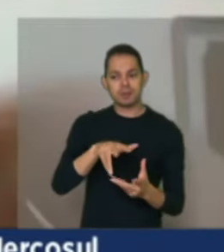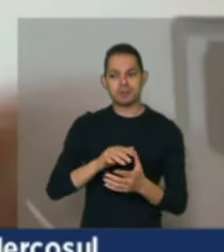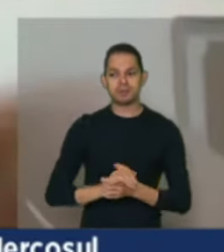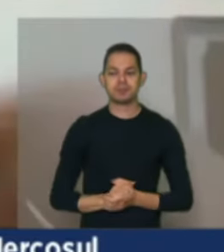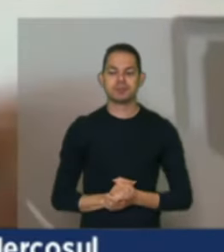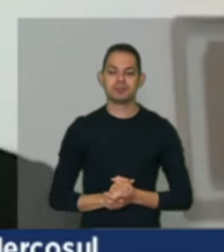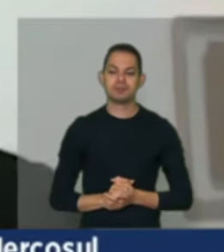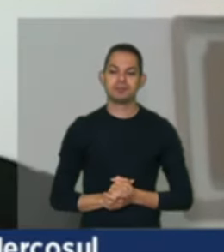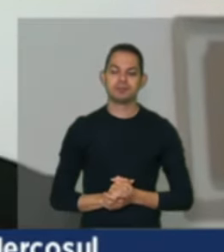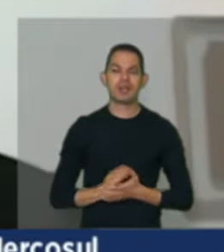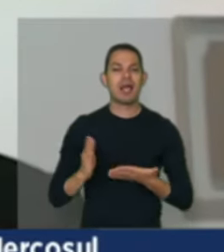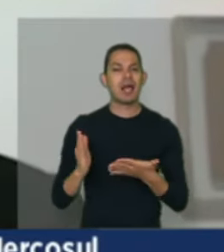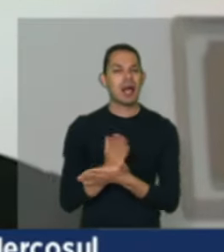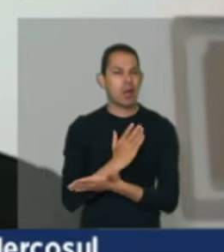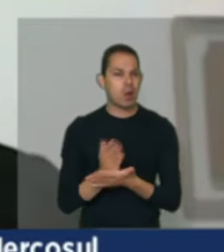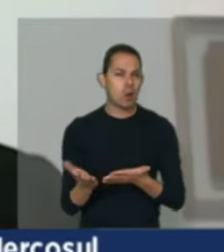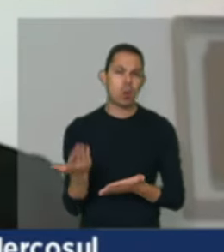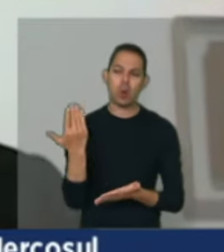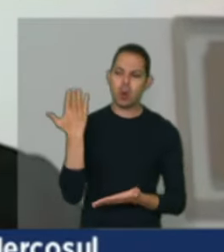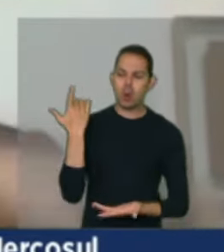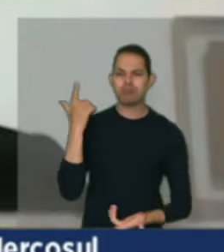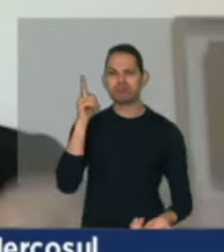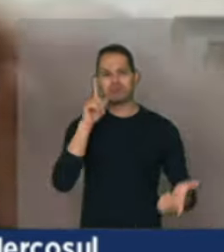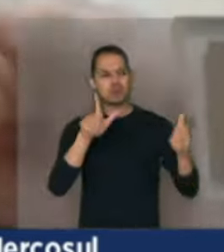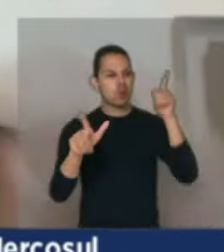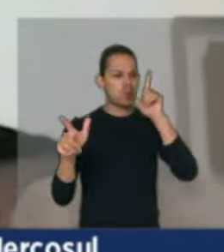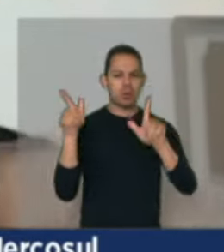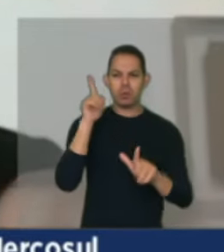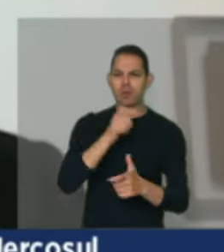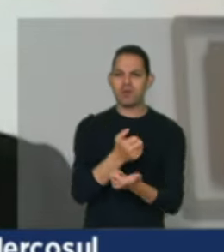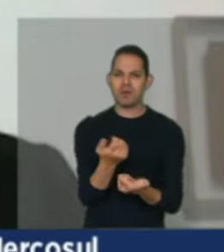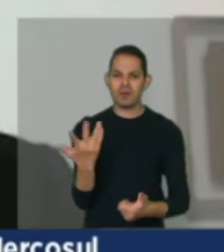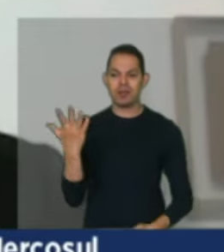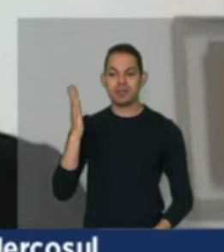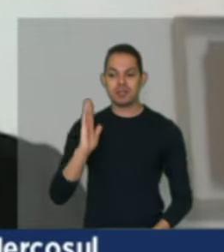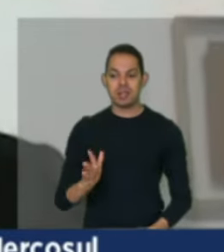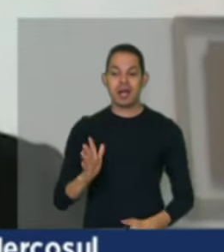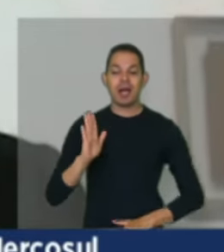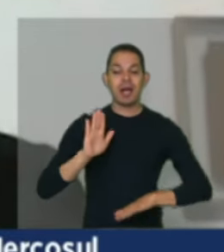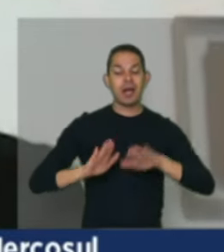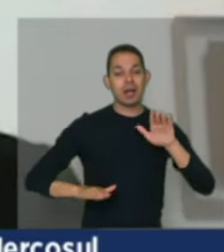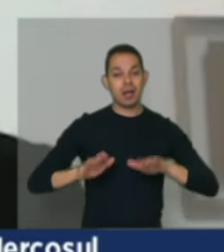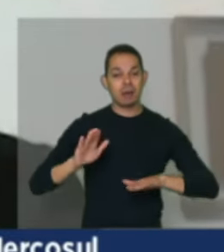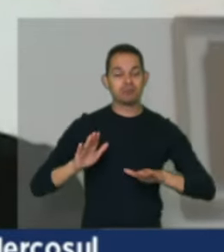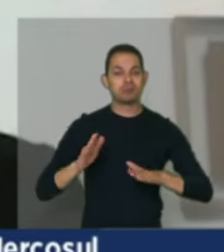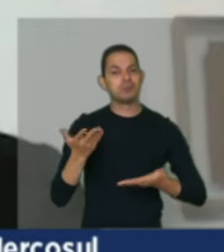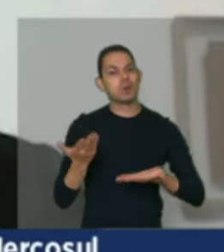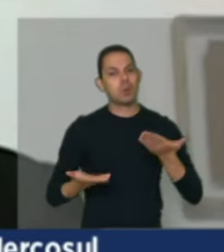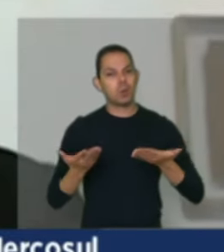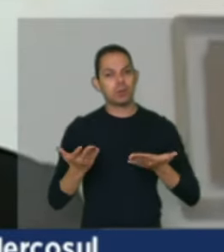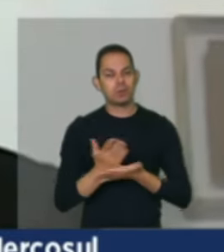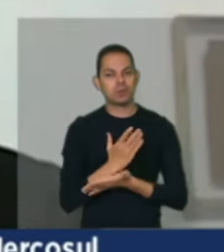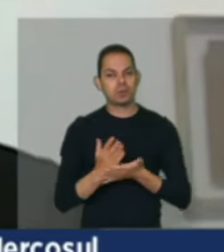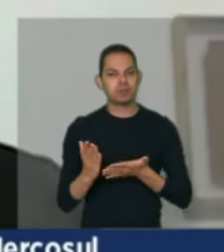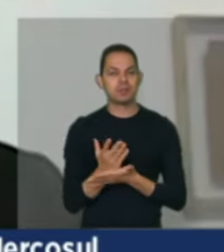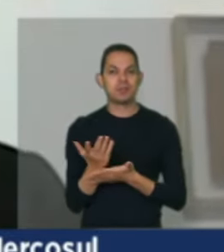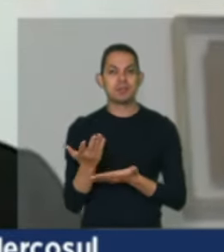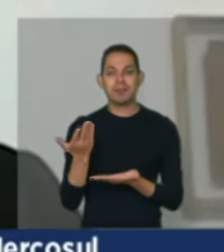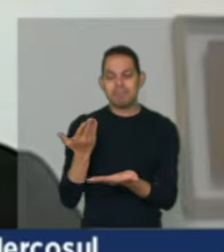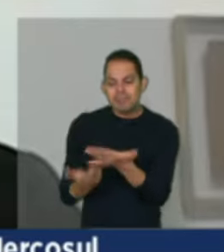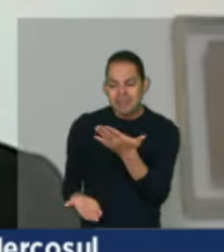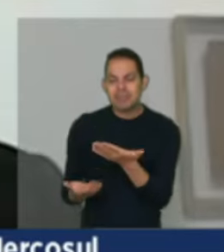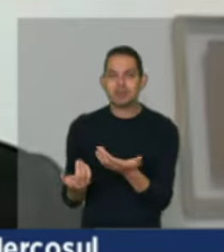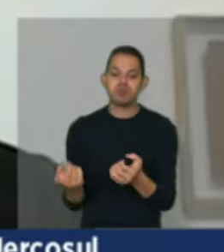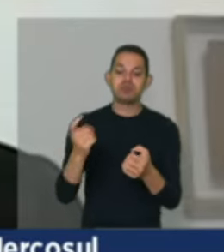que nós já conquistamos, algumas que estamos perdendo e que precisamos recuperar, eu